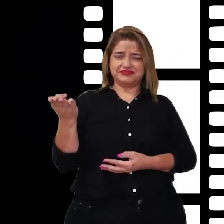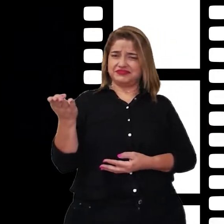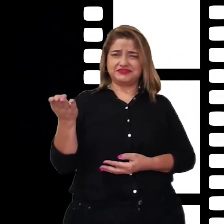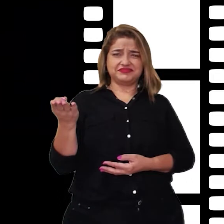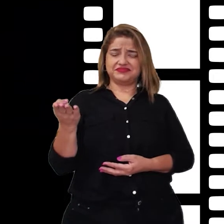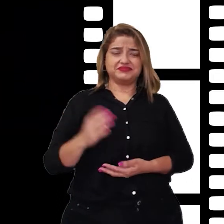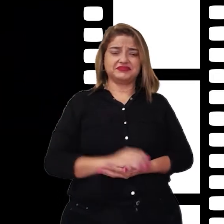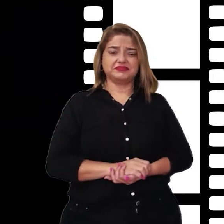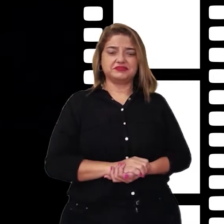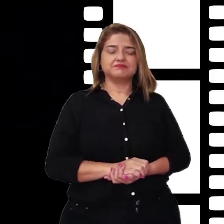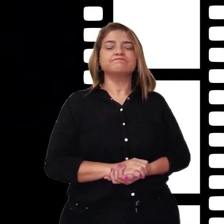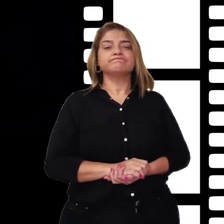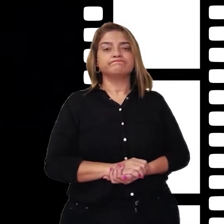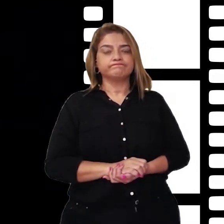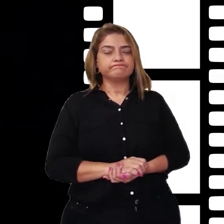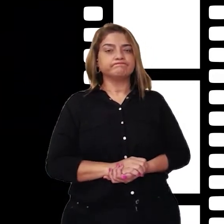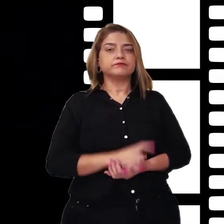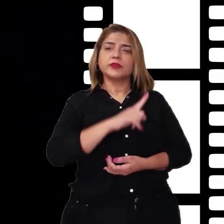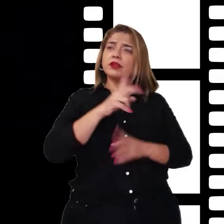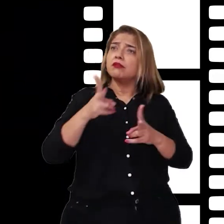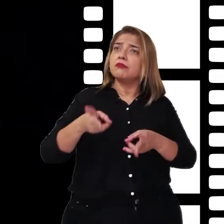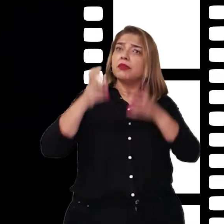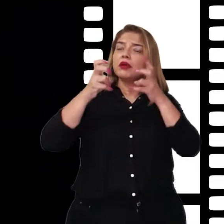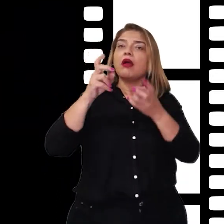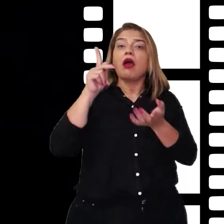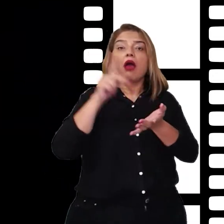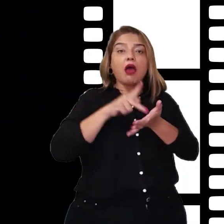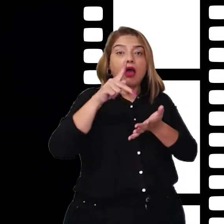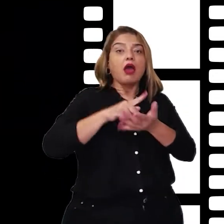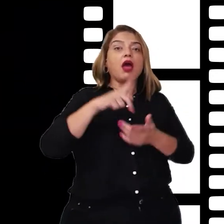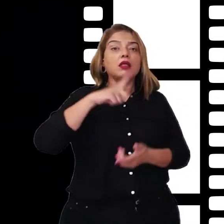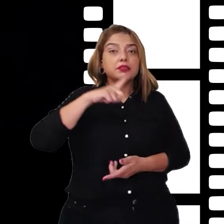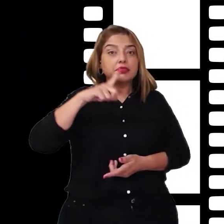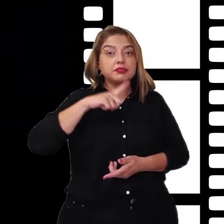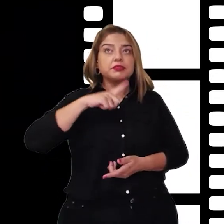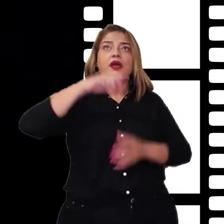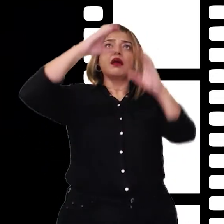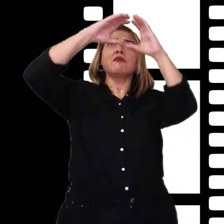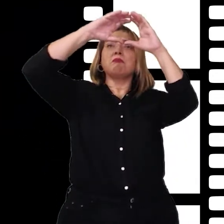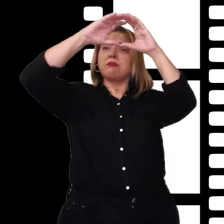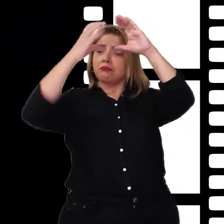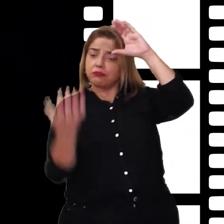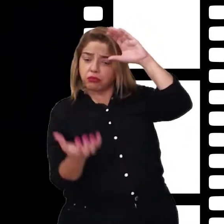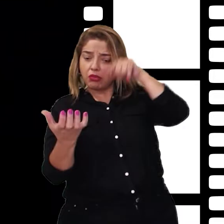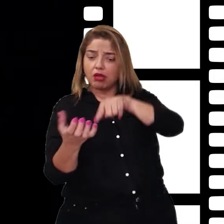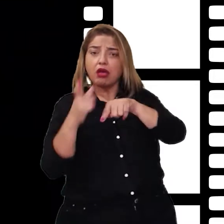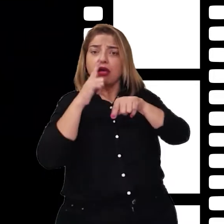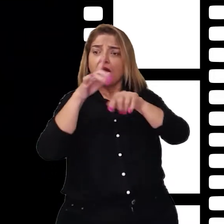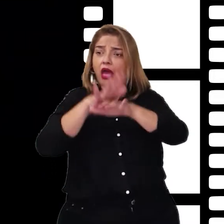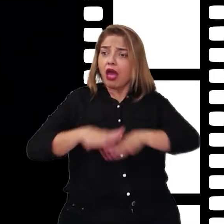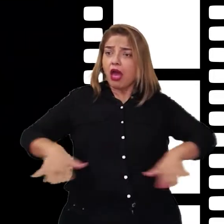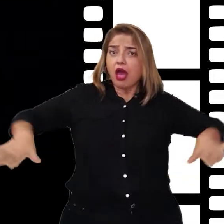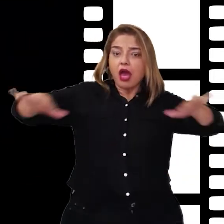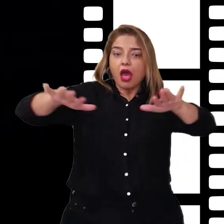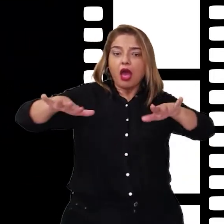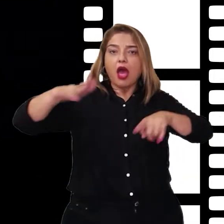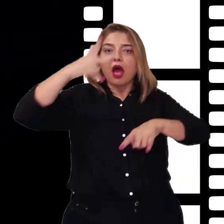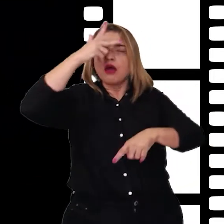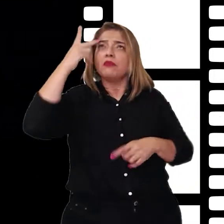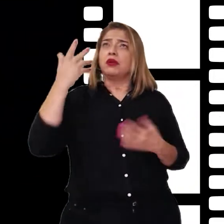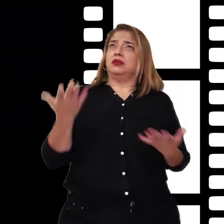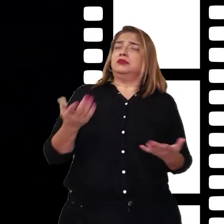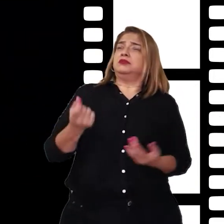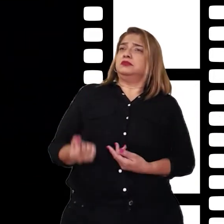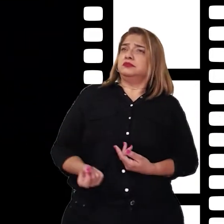Então, quando eles notaram que realmente havia uma parte da lua faltando, eles começaram a achar aquele